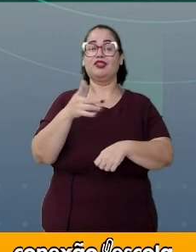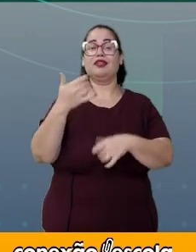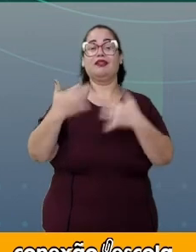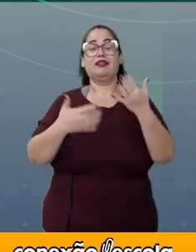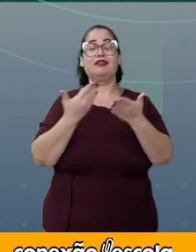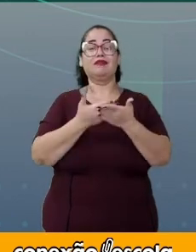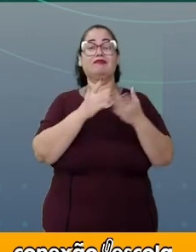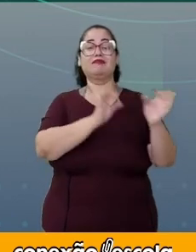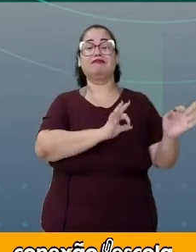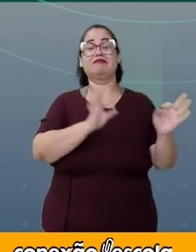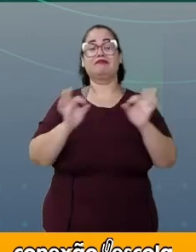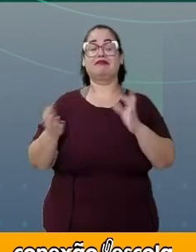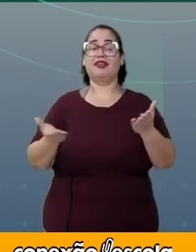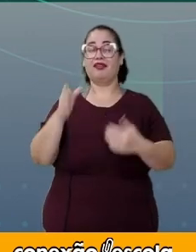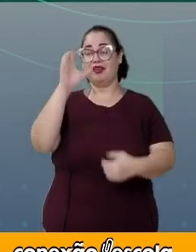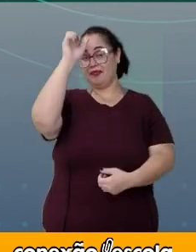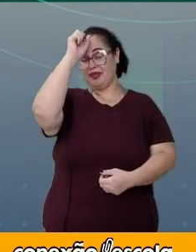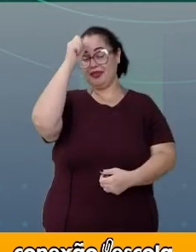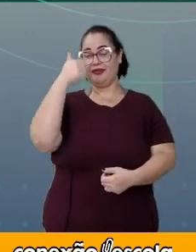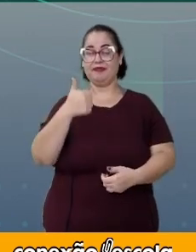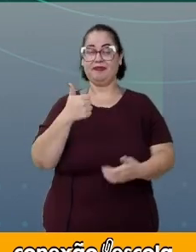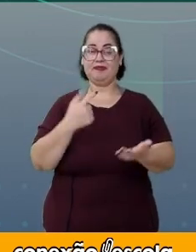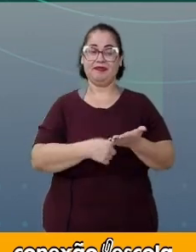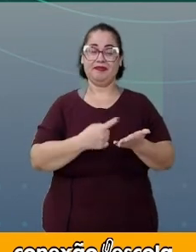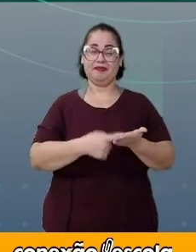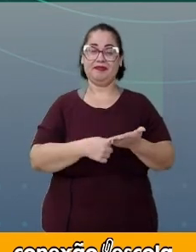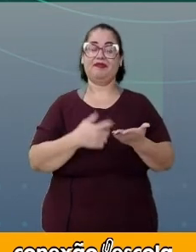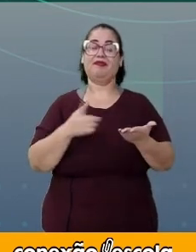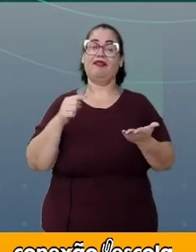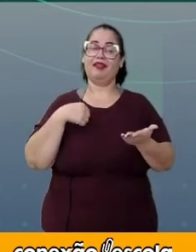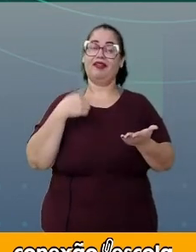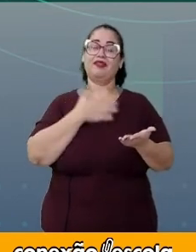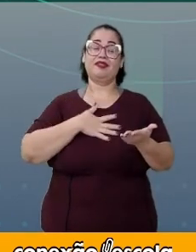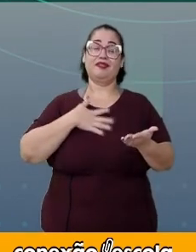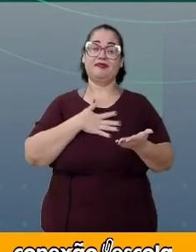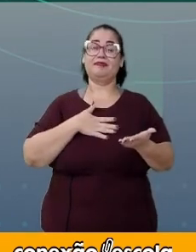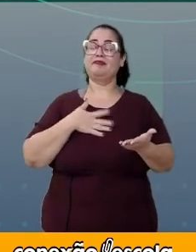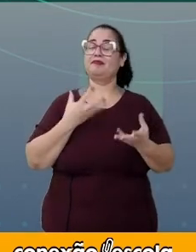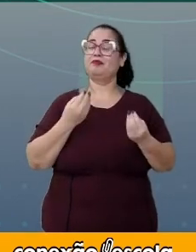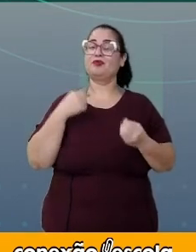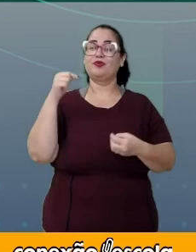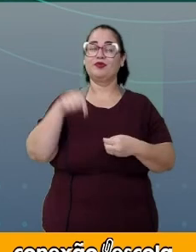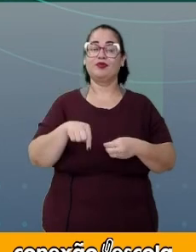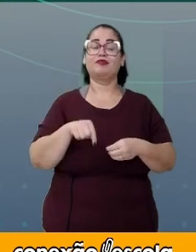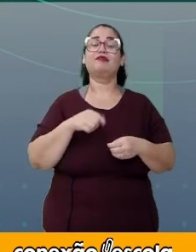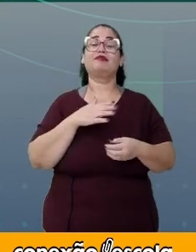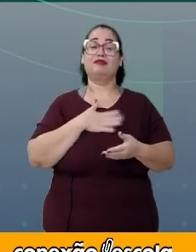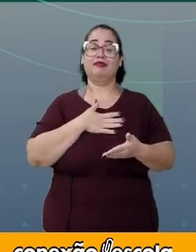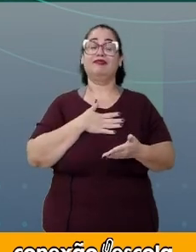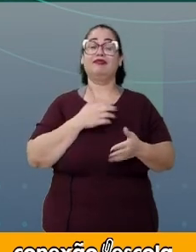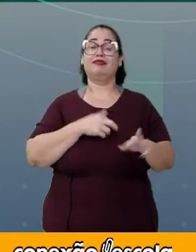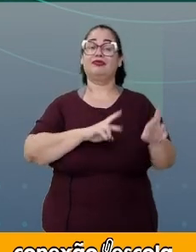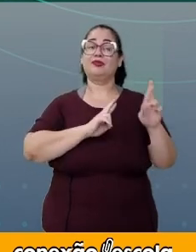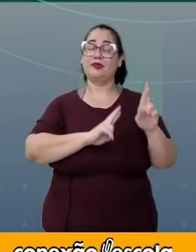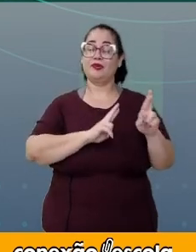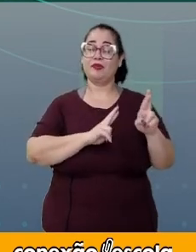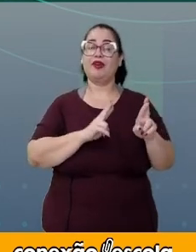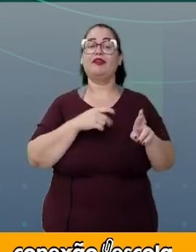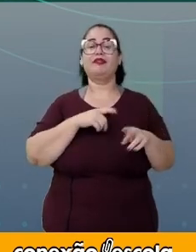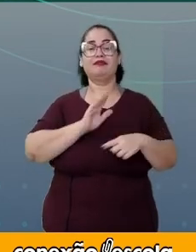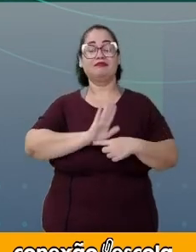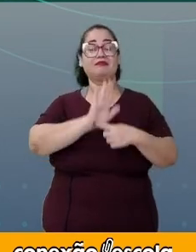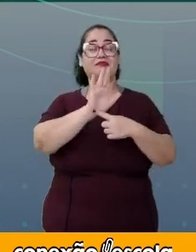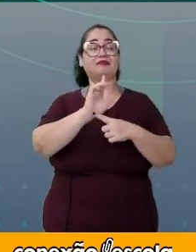acabou de aprender. Combinado? Para mim, é muito bom estar aqui com você. Eu espero que eu tenha